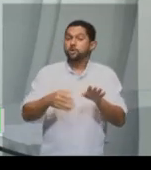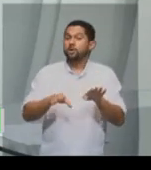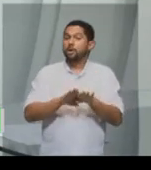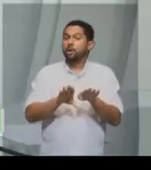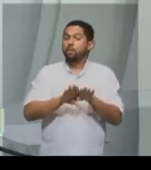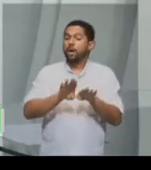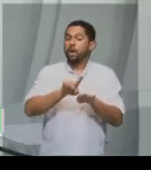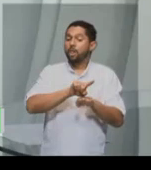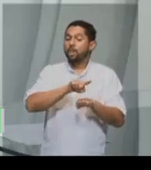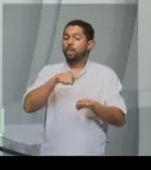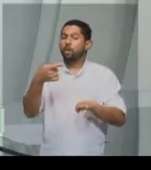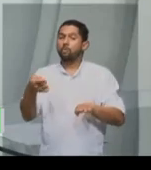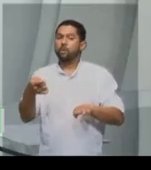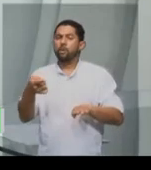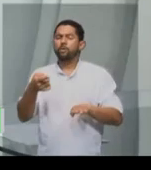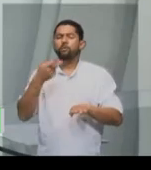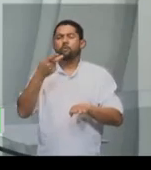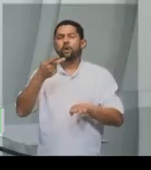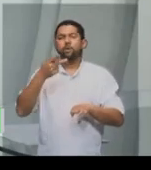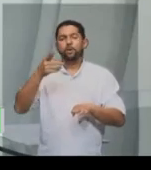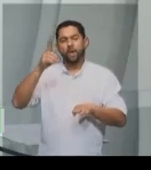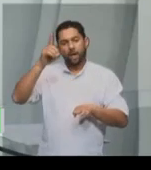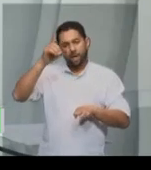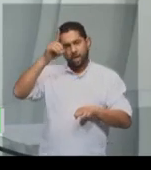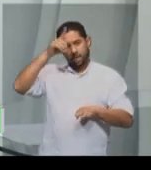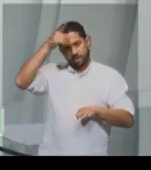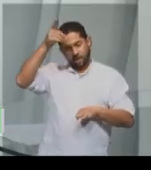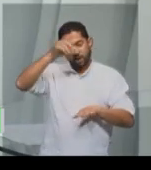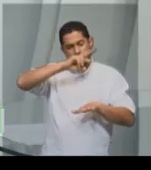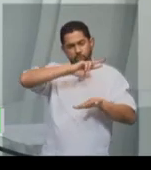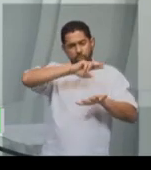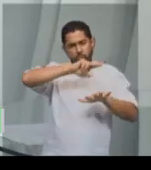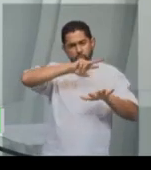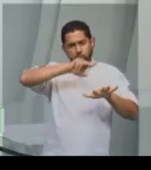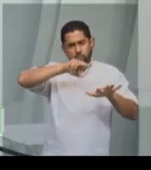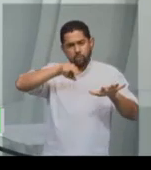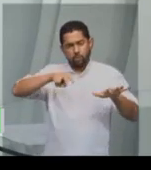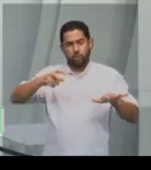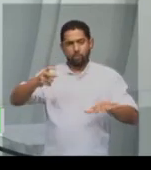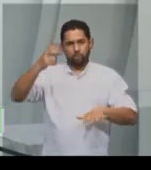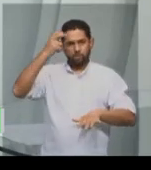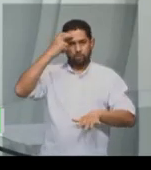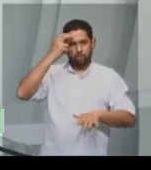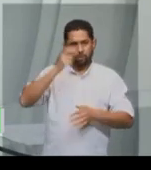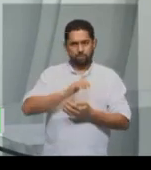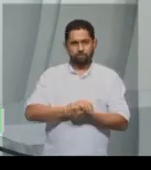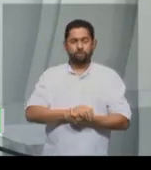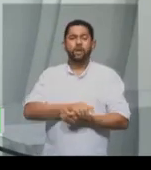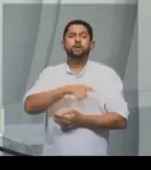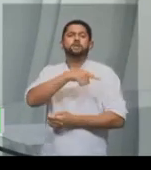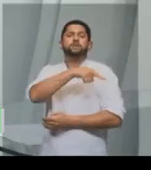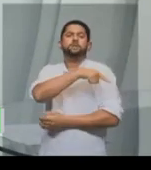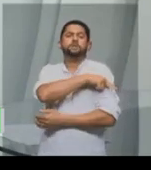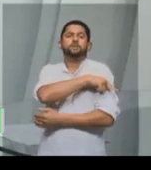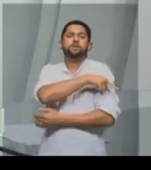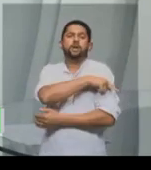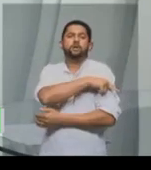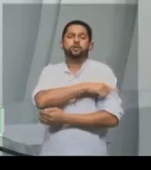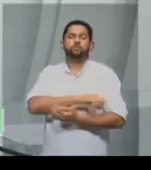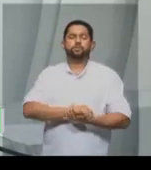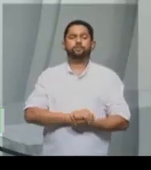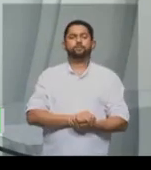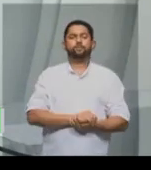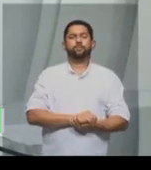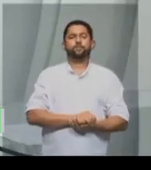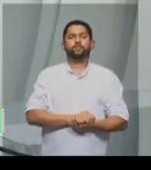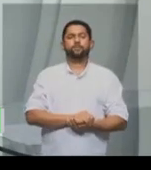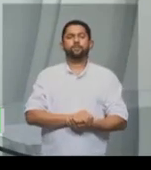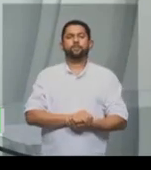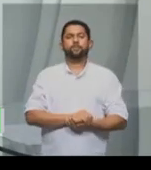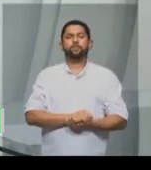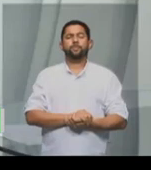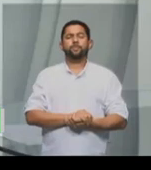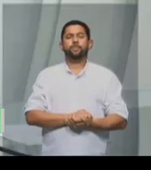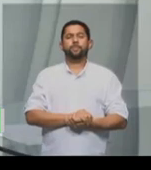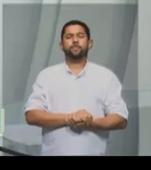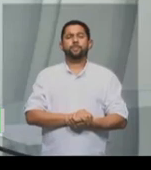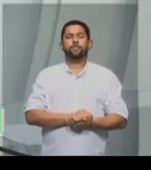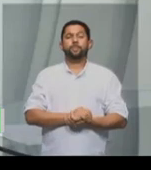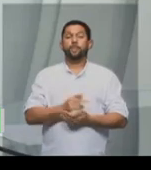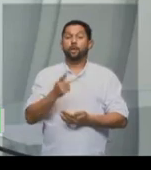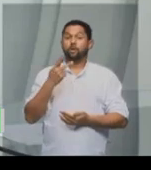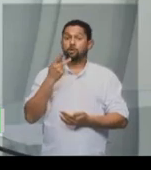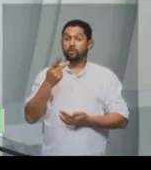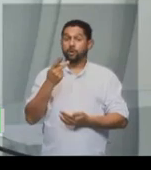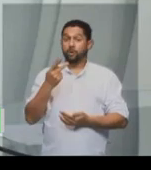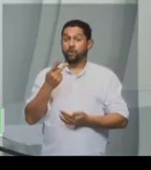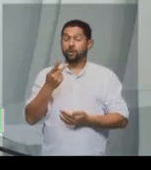falamos sobre a ideia de diversidade cultural. Nas turmas de sétimo ano, a gente falou sobre as